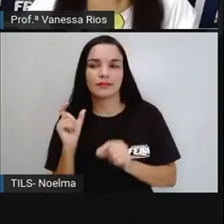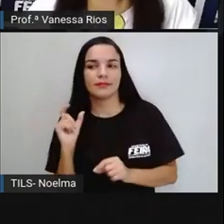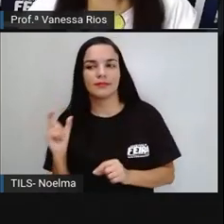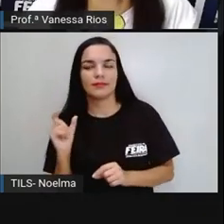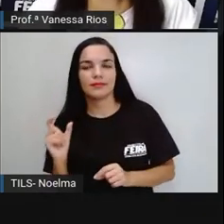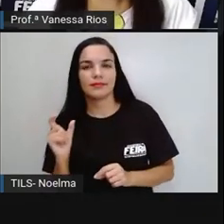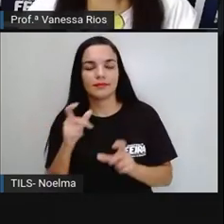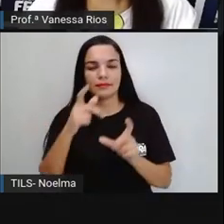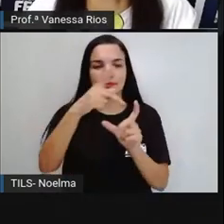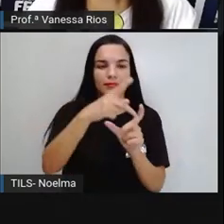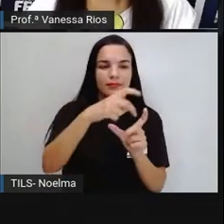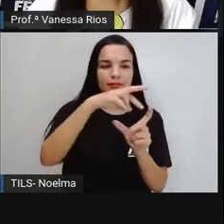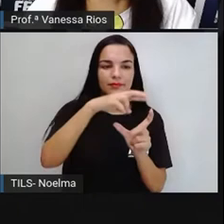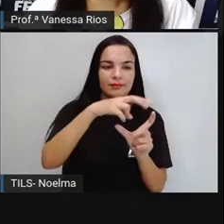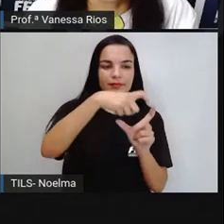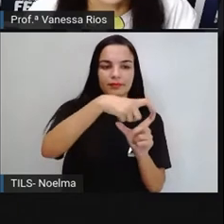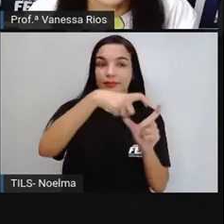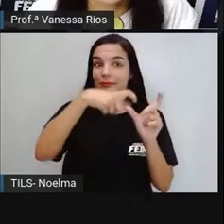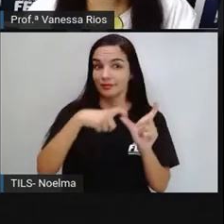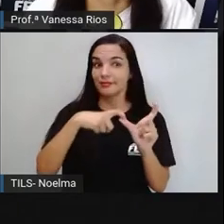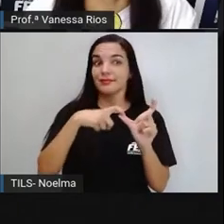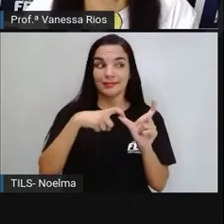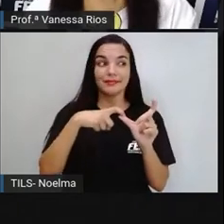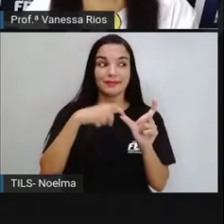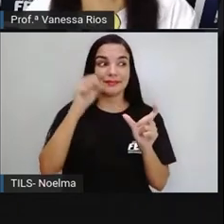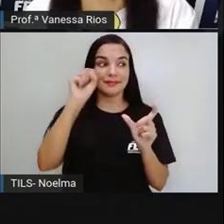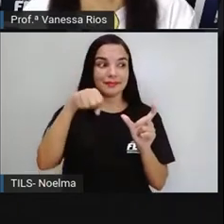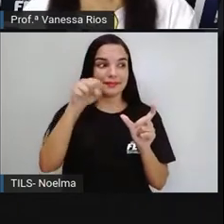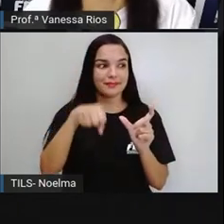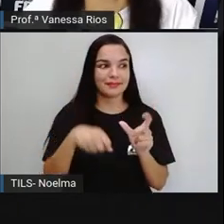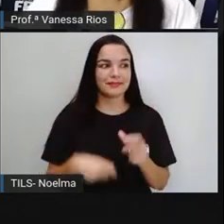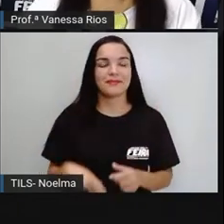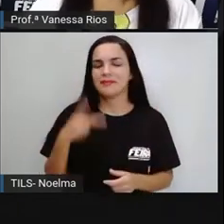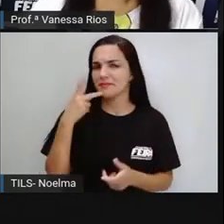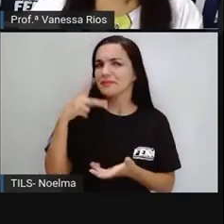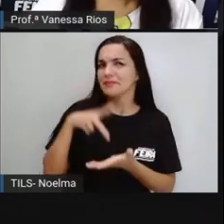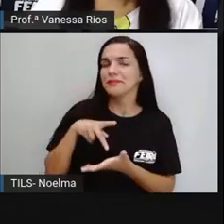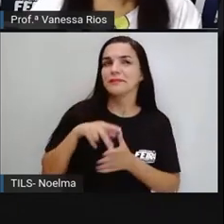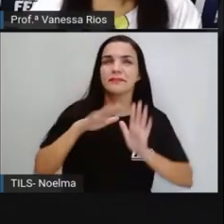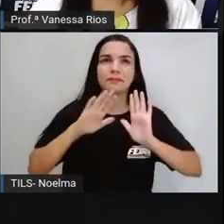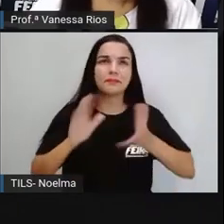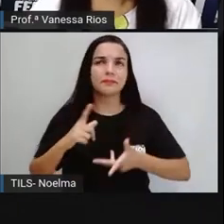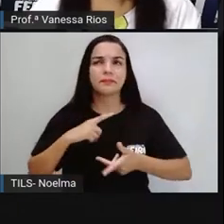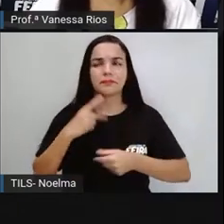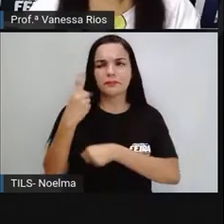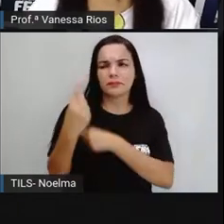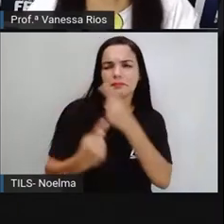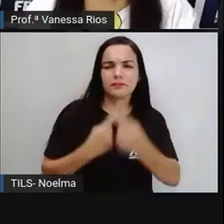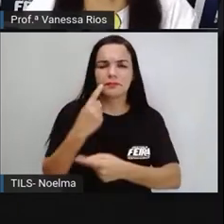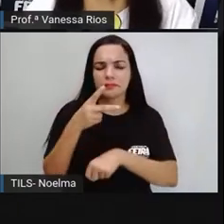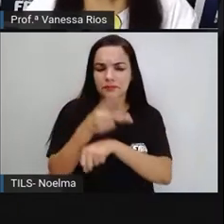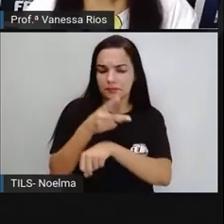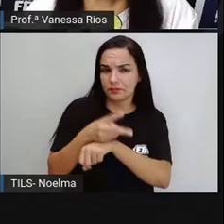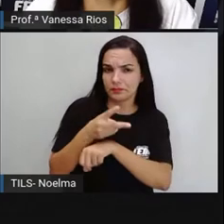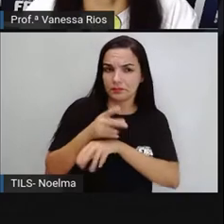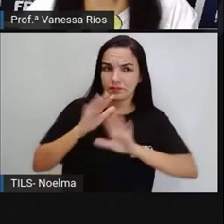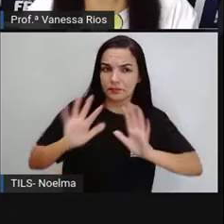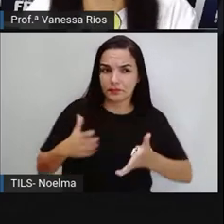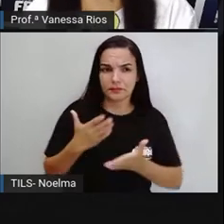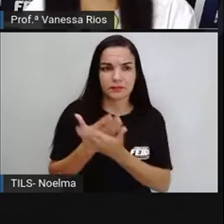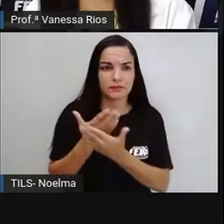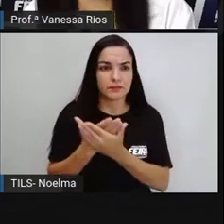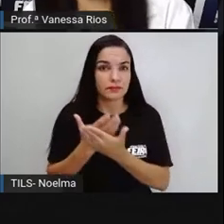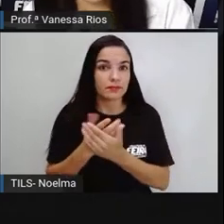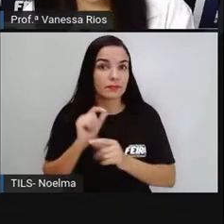proparoxítonas, pois é, já tem aí algumas videoaulas que nós estamos estudando